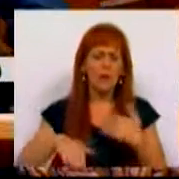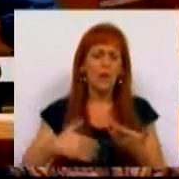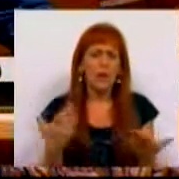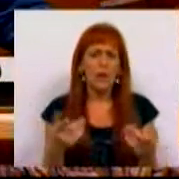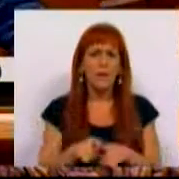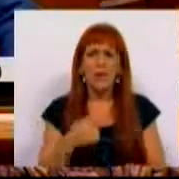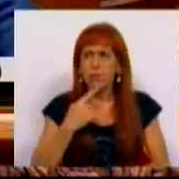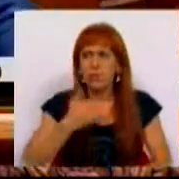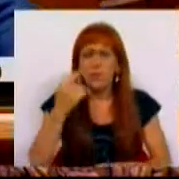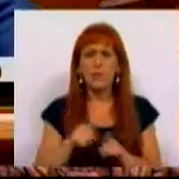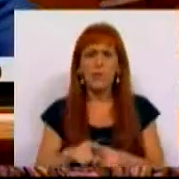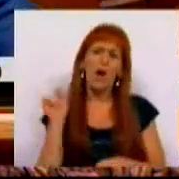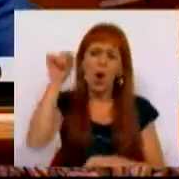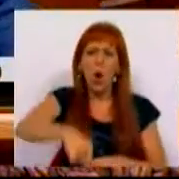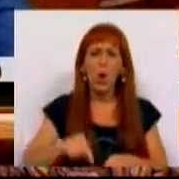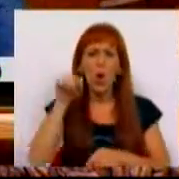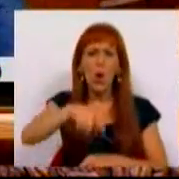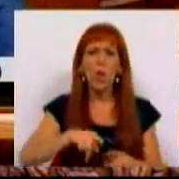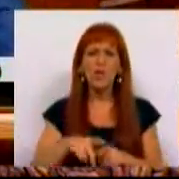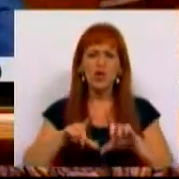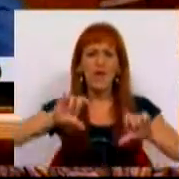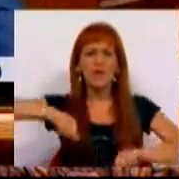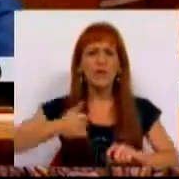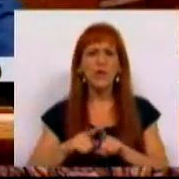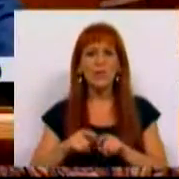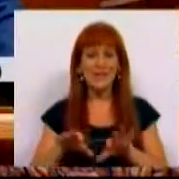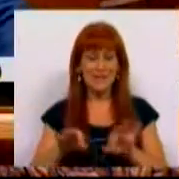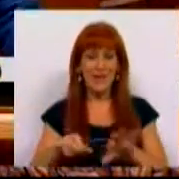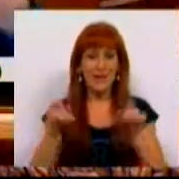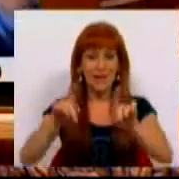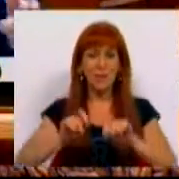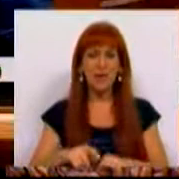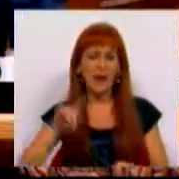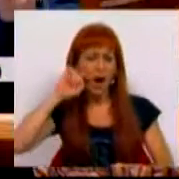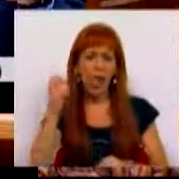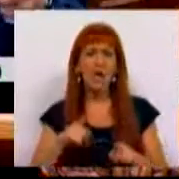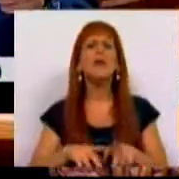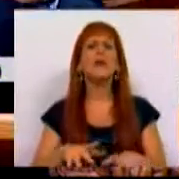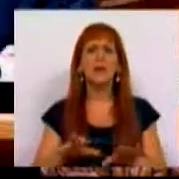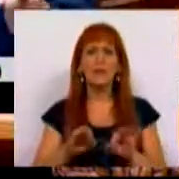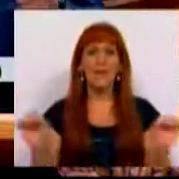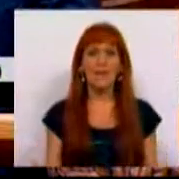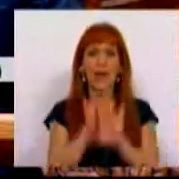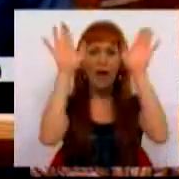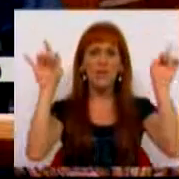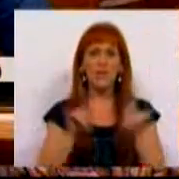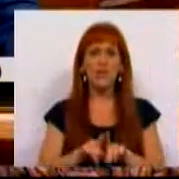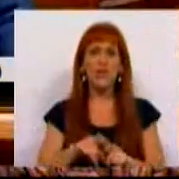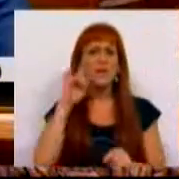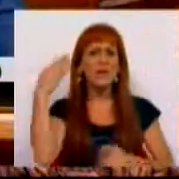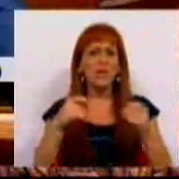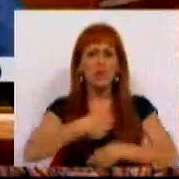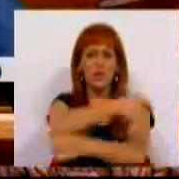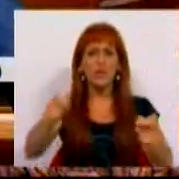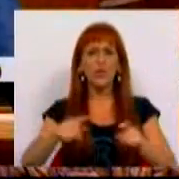excessiva recorrem aos recibos verdes para desta forma também rever e de forma clara assegurar justiça na